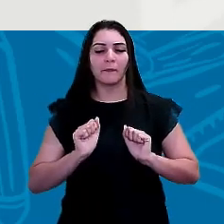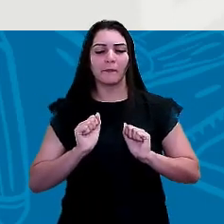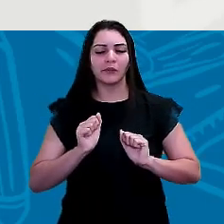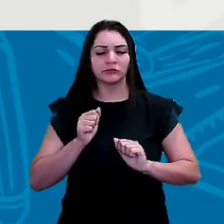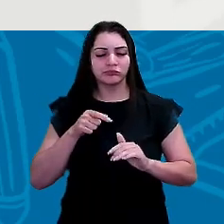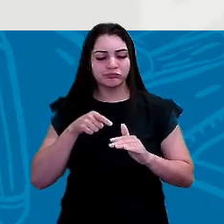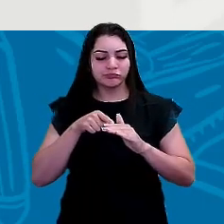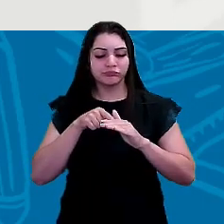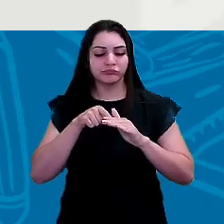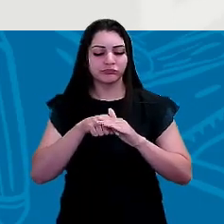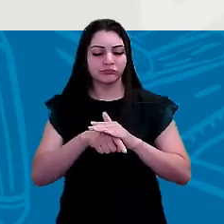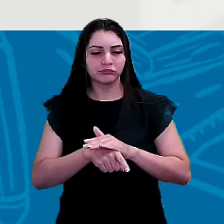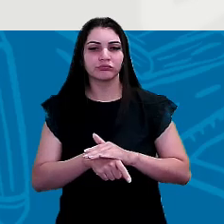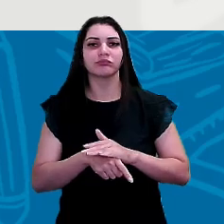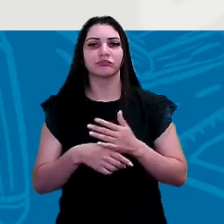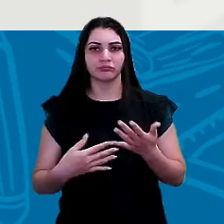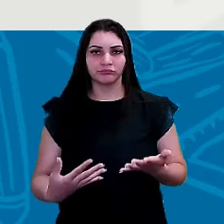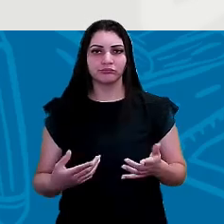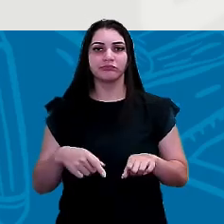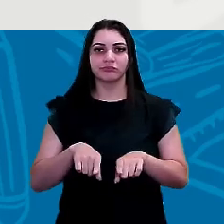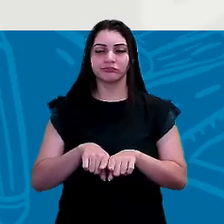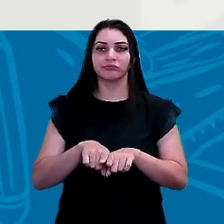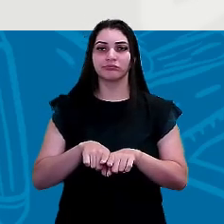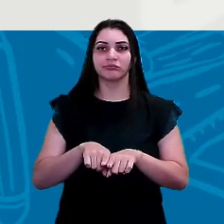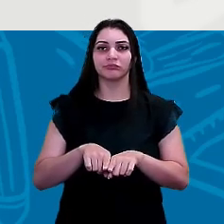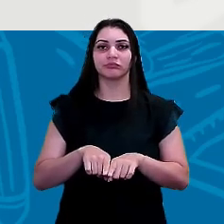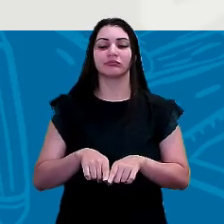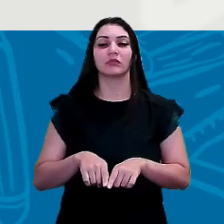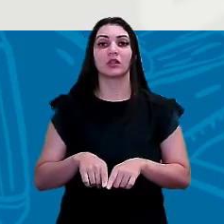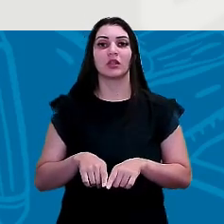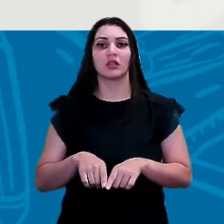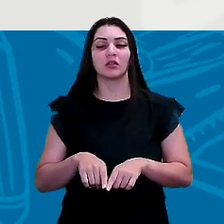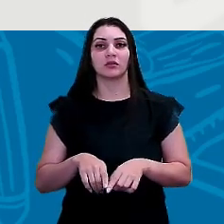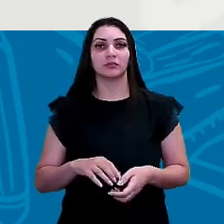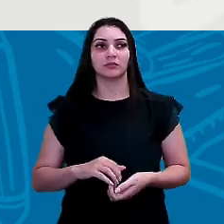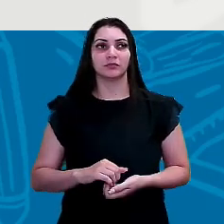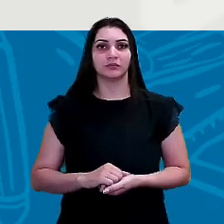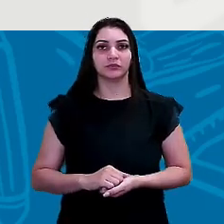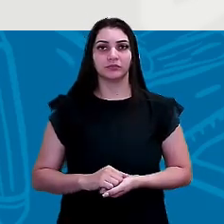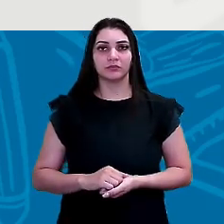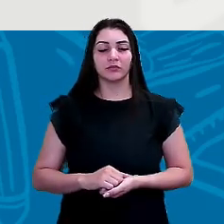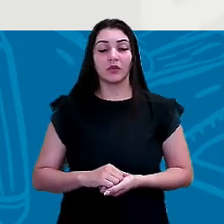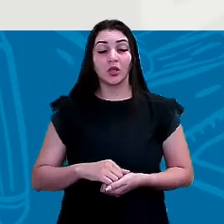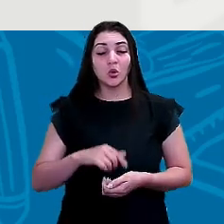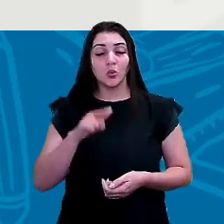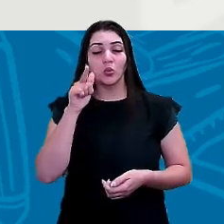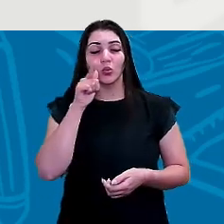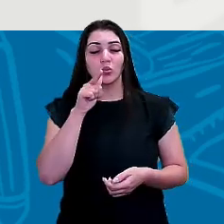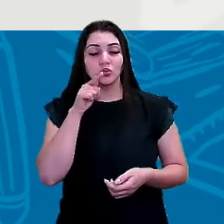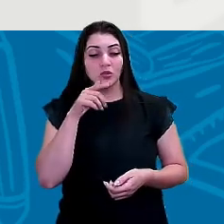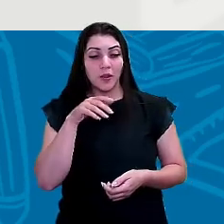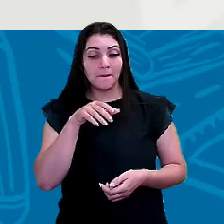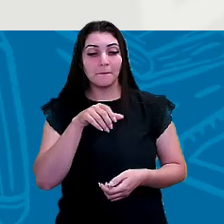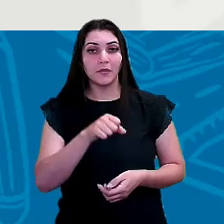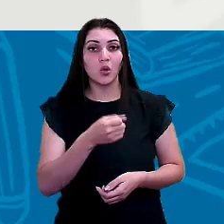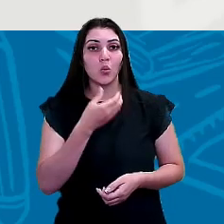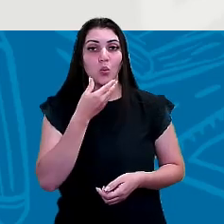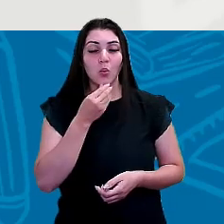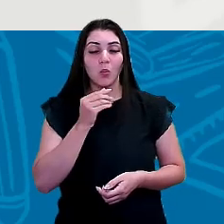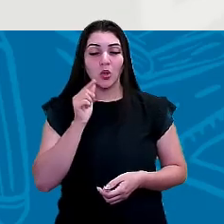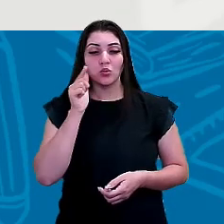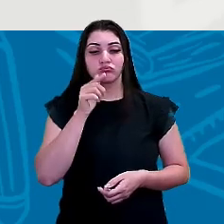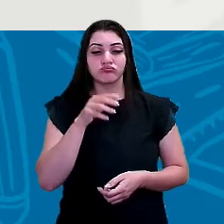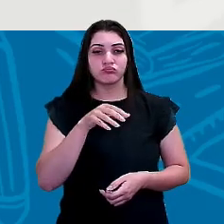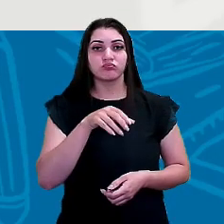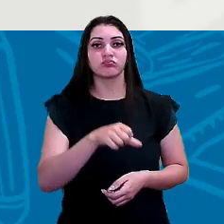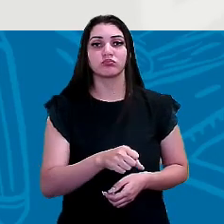subterrâneas, as águas dos aquíferos também, para que ela seja alcançada pelo homem. Nós